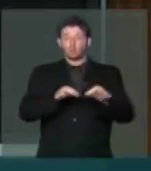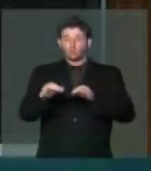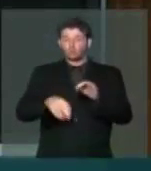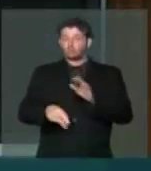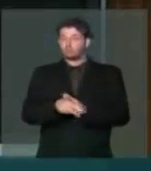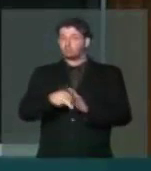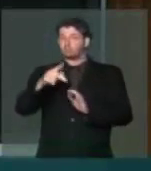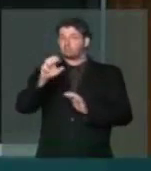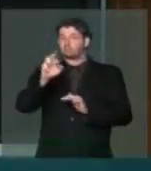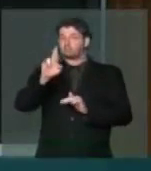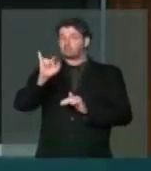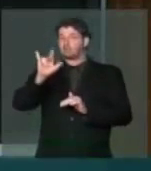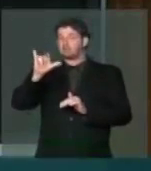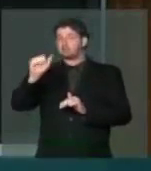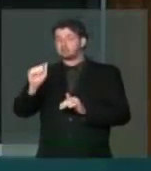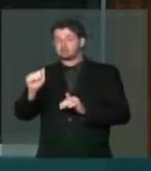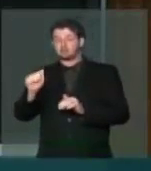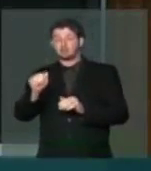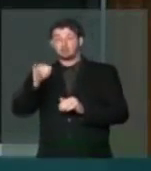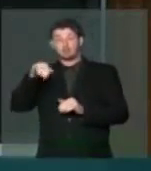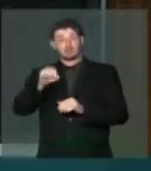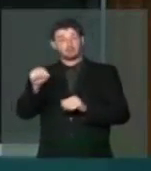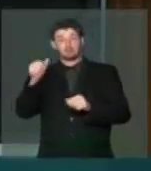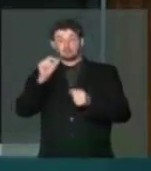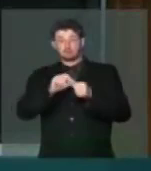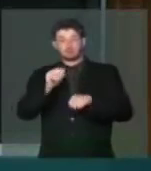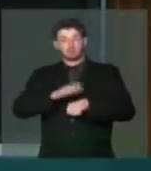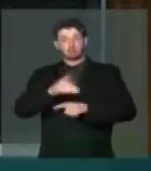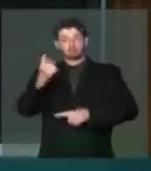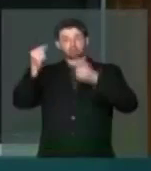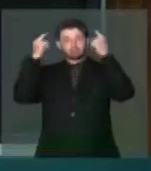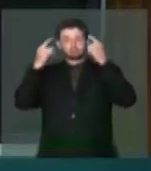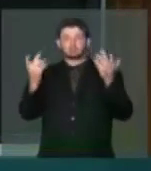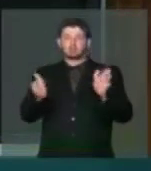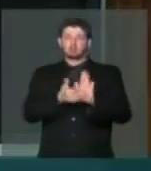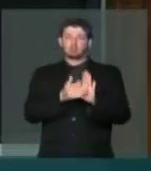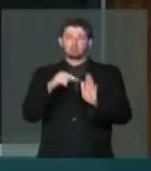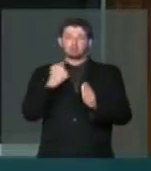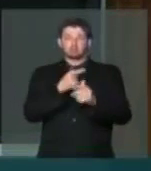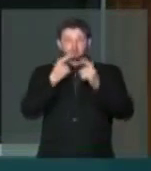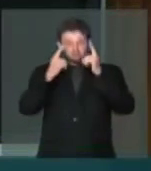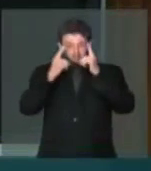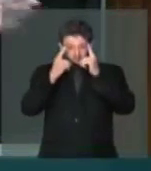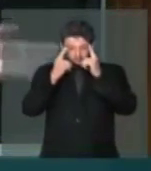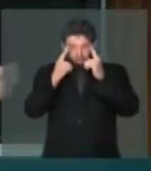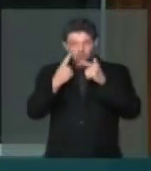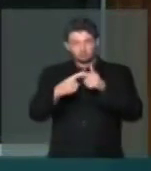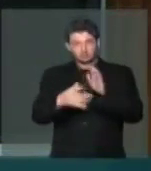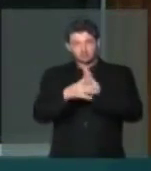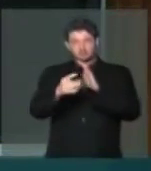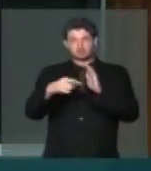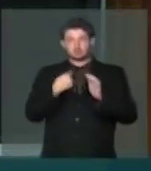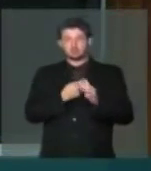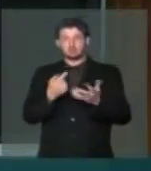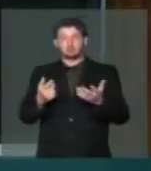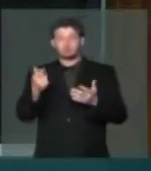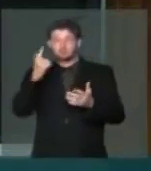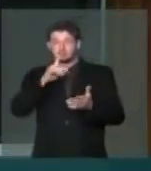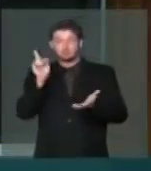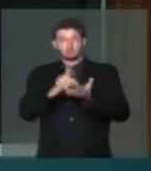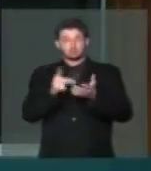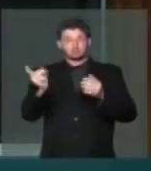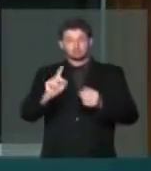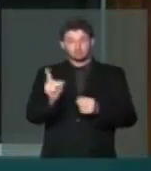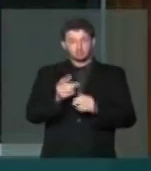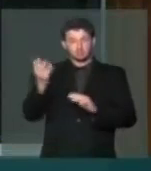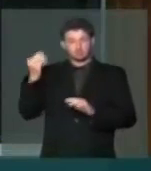da perícia com o INSS, dando dinamismo. Por isso, a nossa proposta, já que o nosso destaque não consolidou um